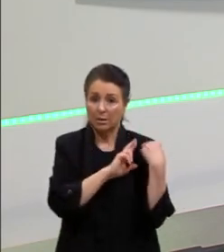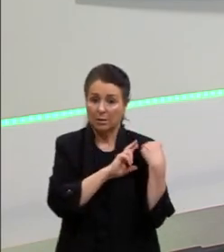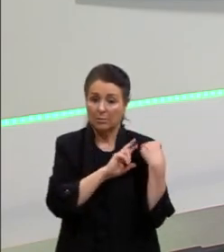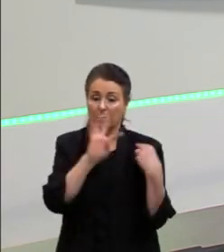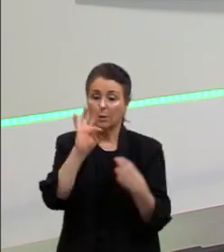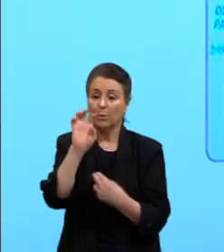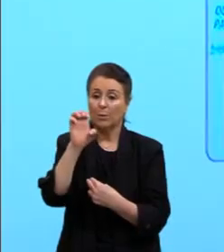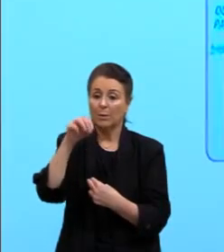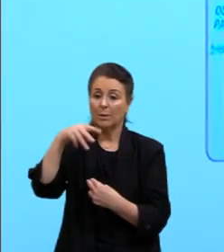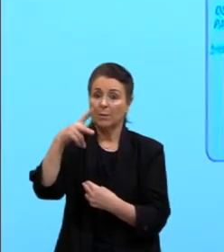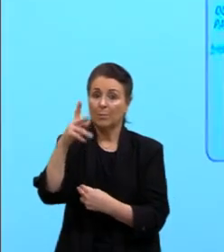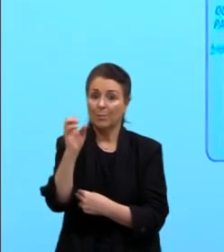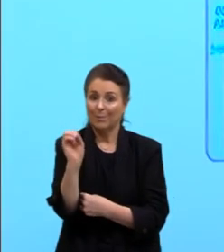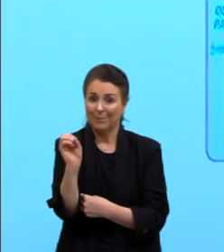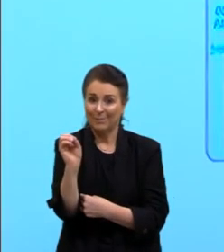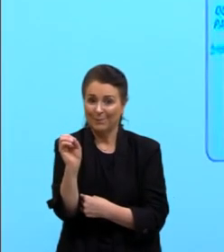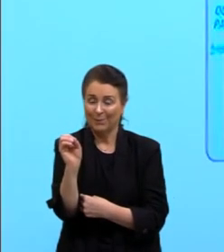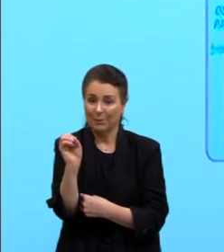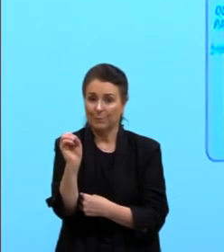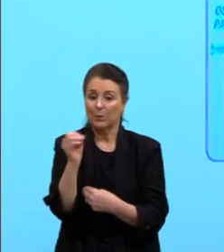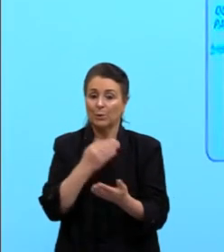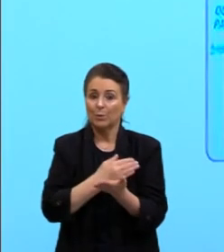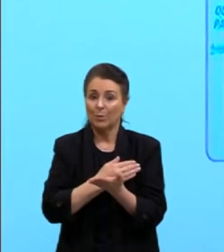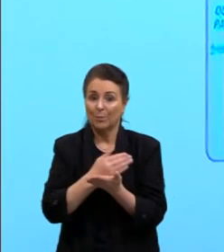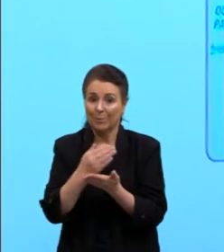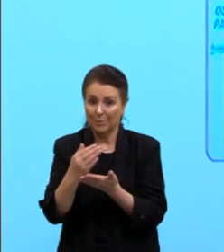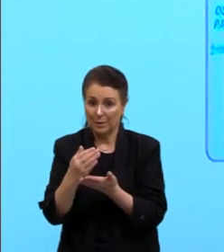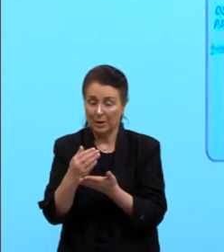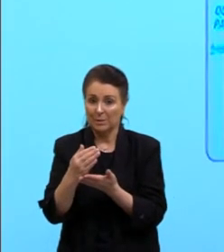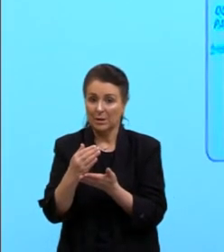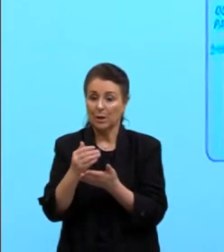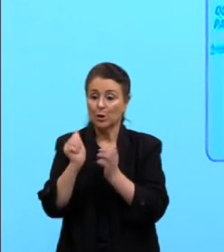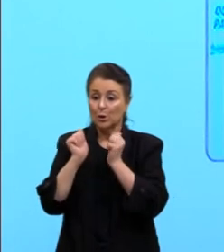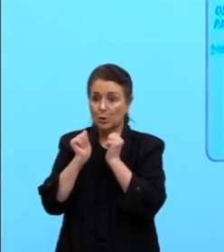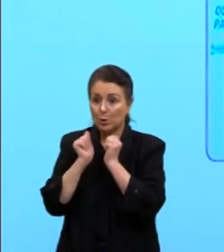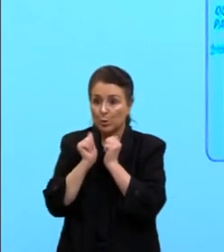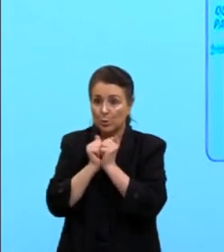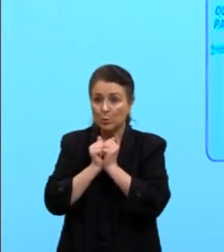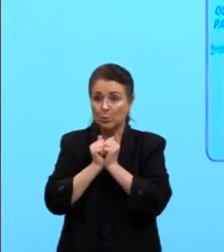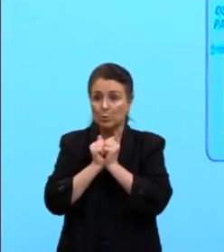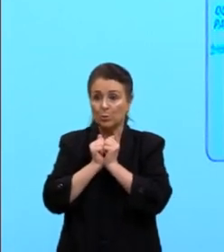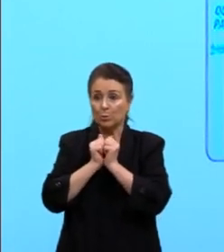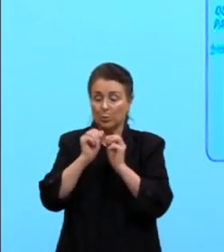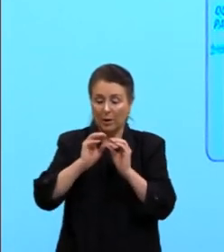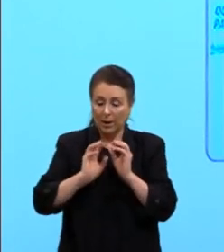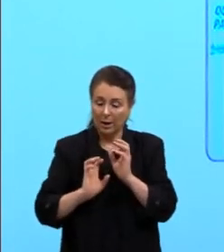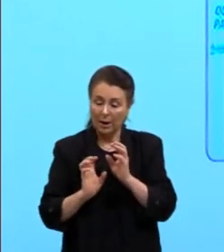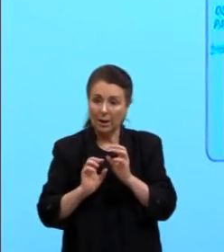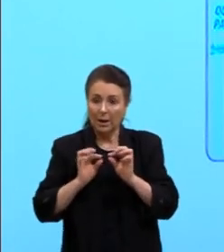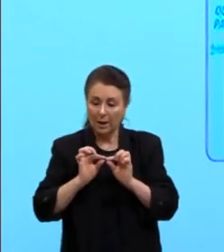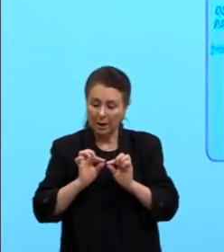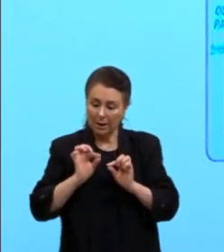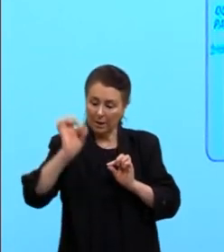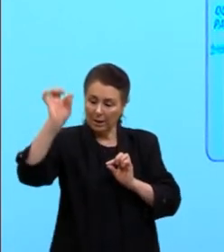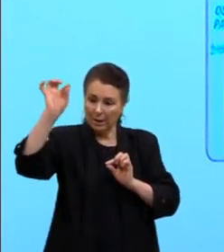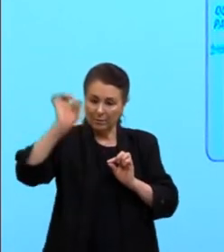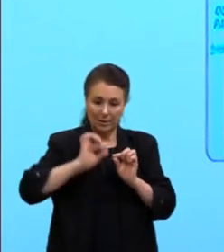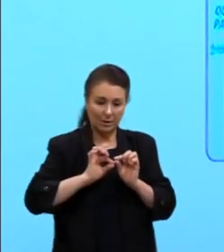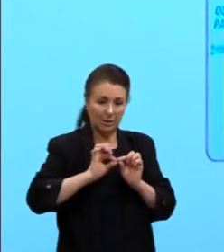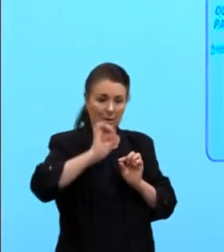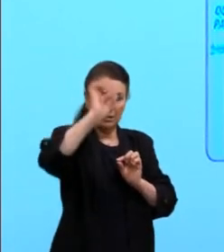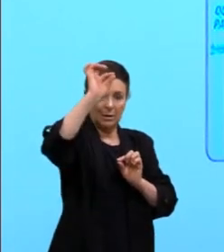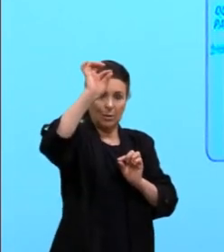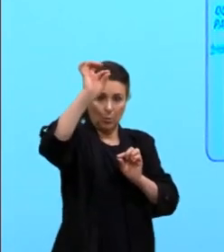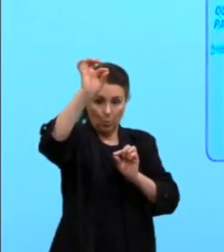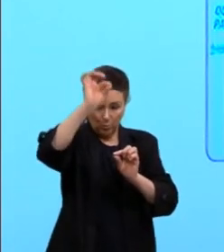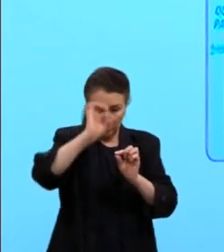temos a formação dessa massa de ar, ela vai carregar no seu DNA, na sua gênese, de onde ela veio,